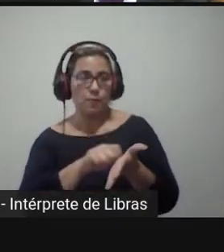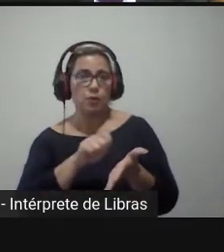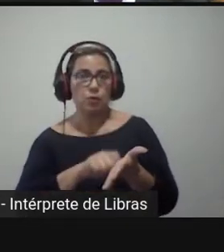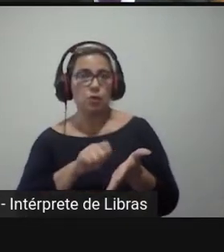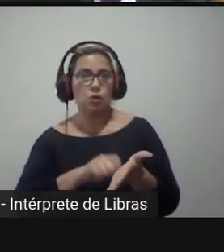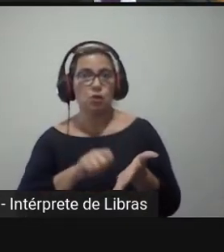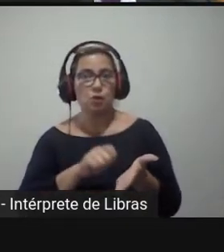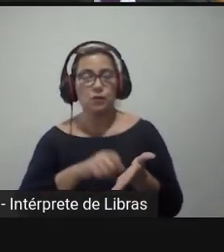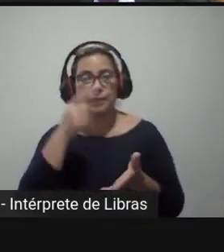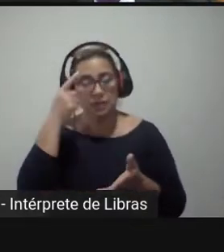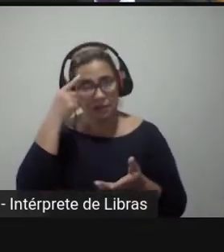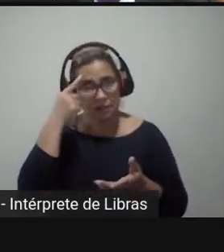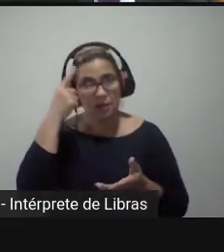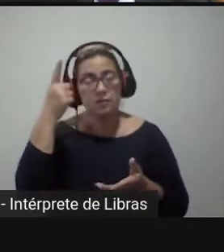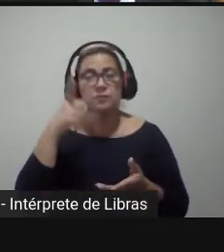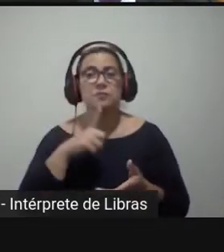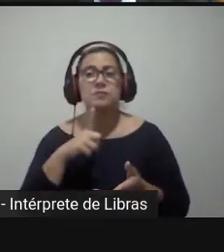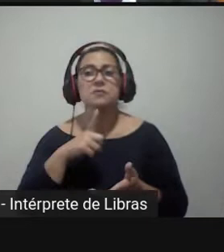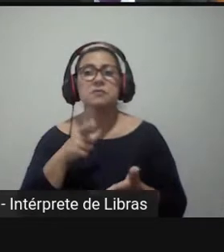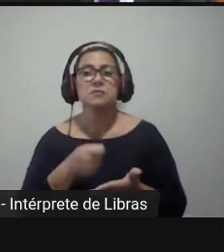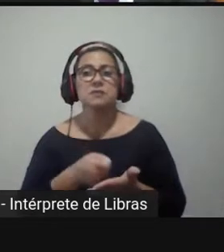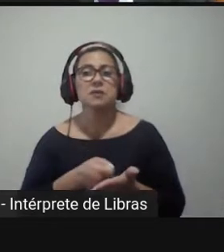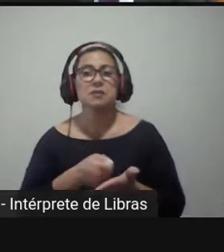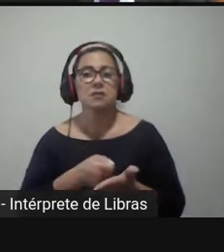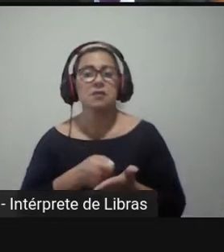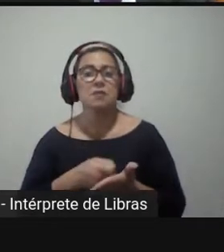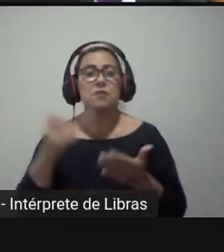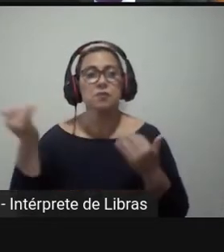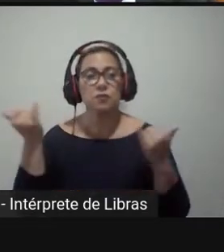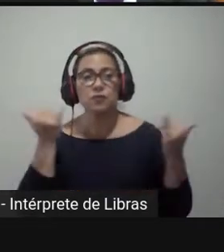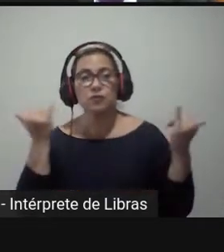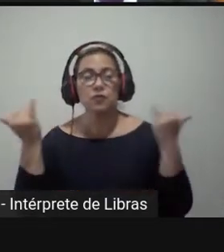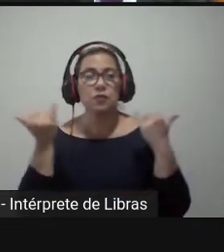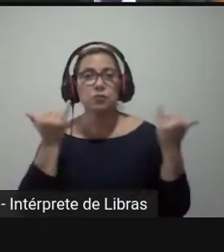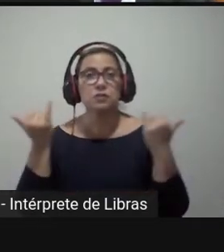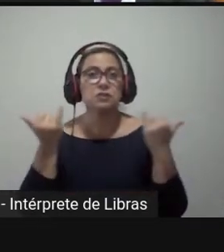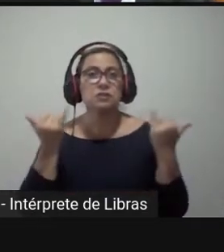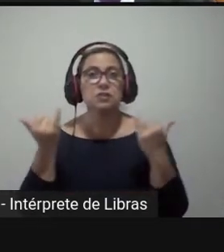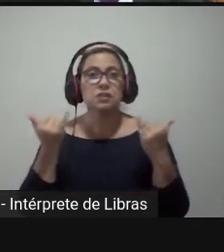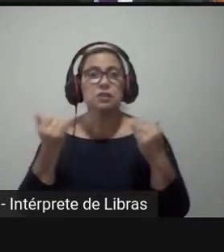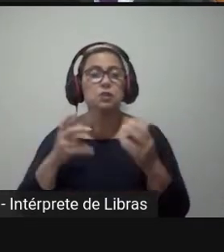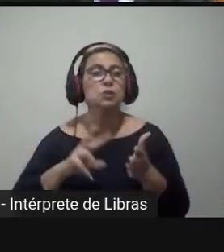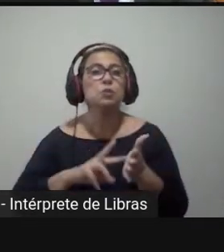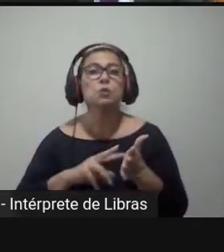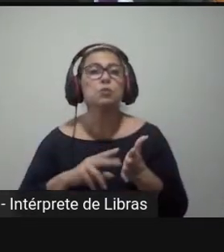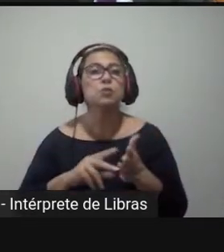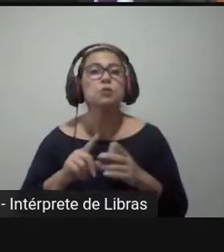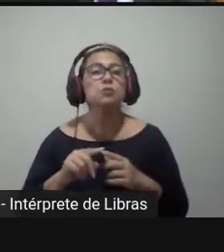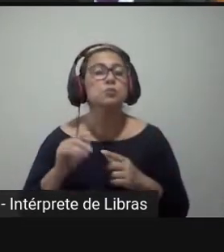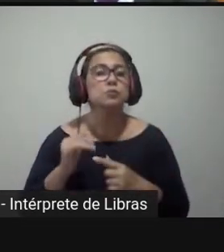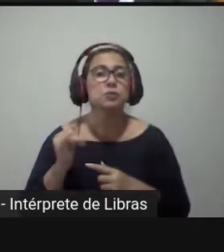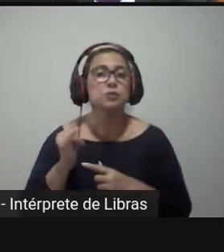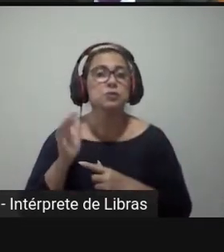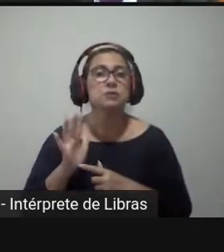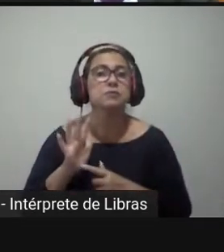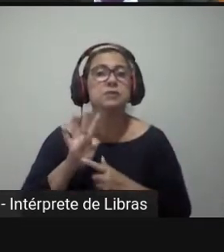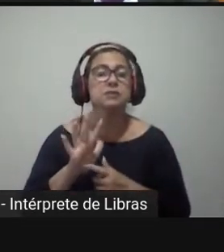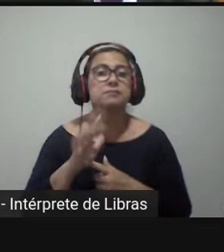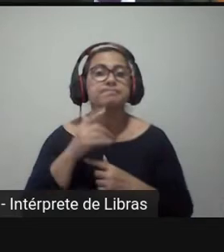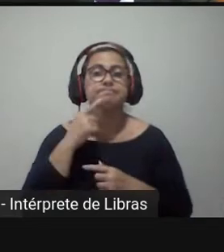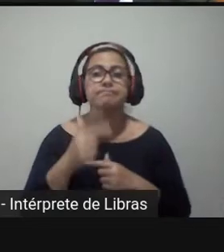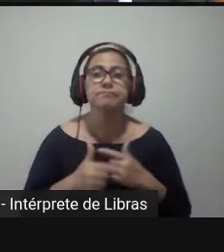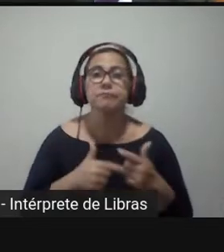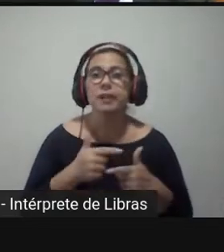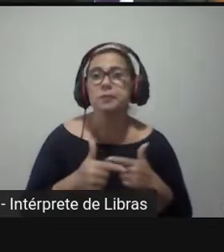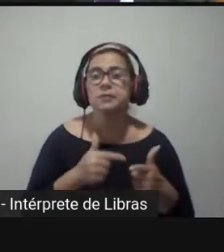Ideias, exige informações que não são necessariamente significativas e elas sequer são tratadas, como,